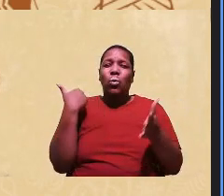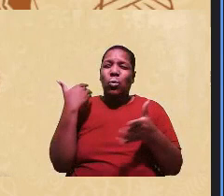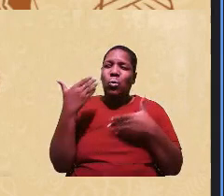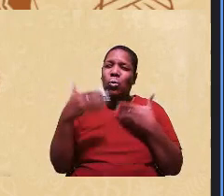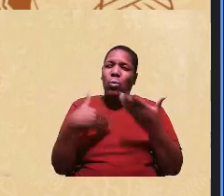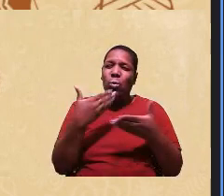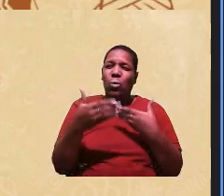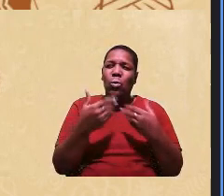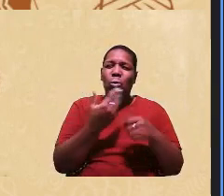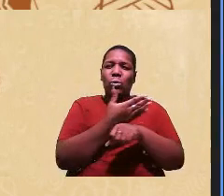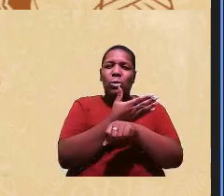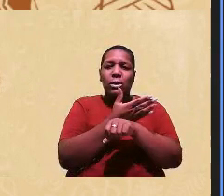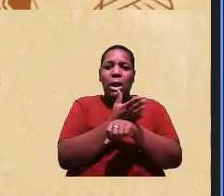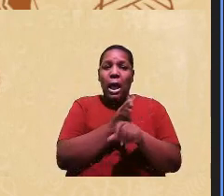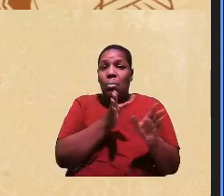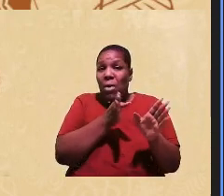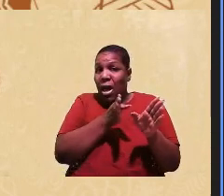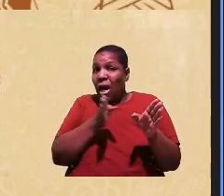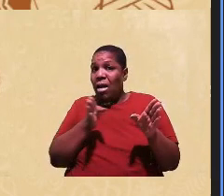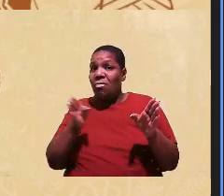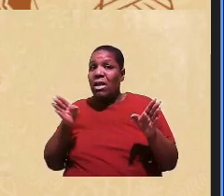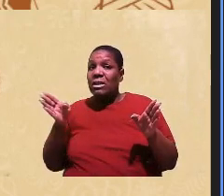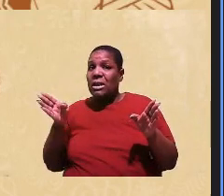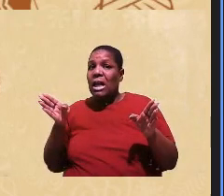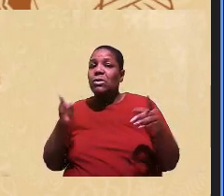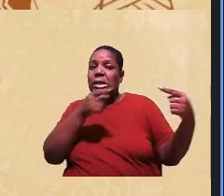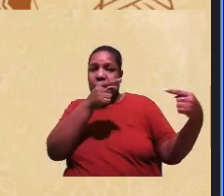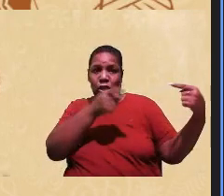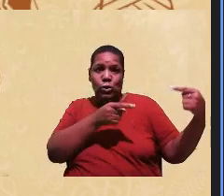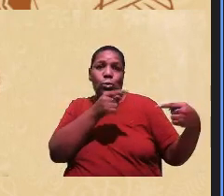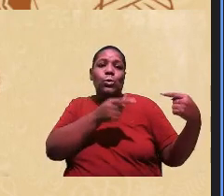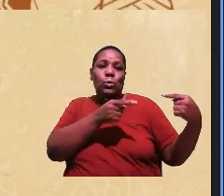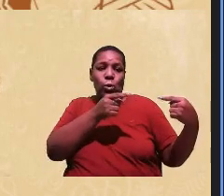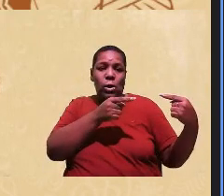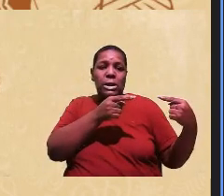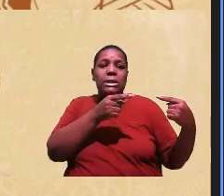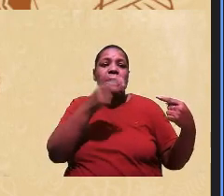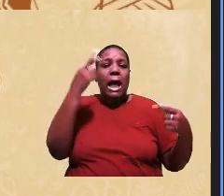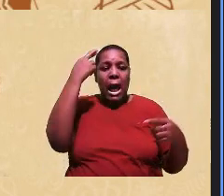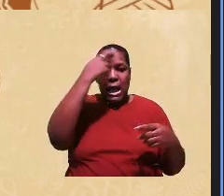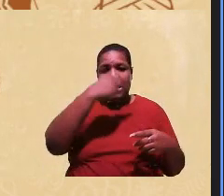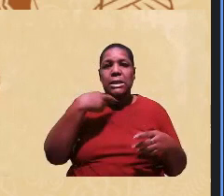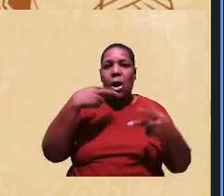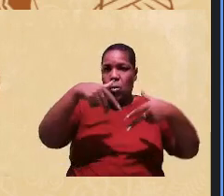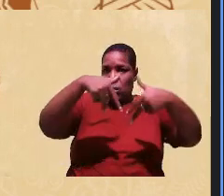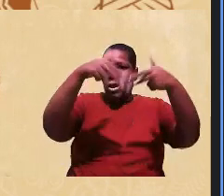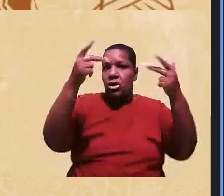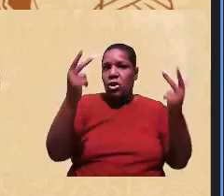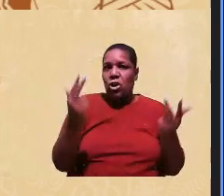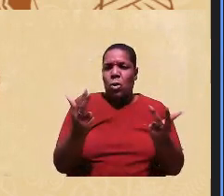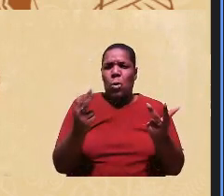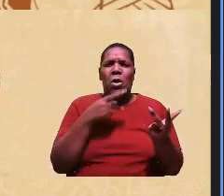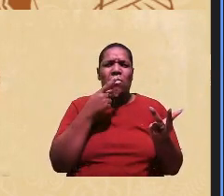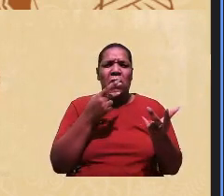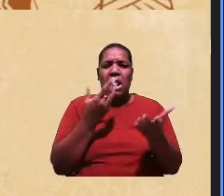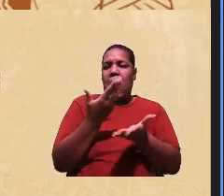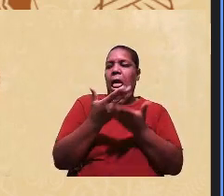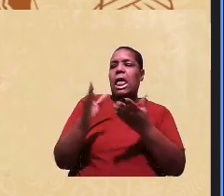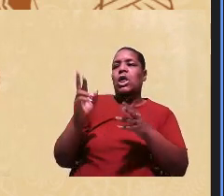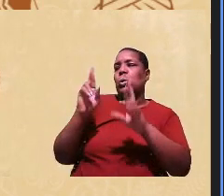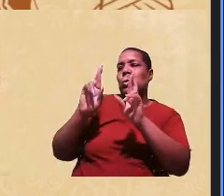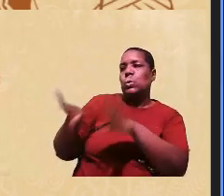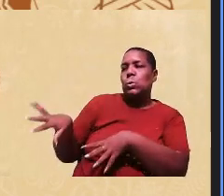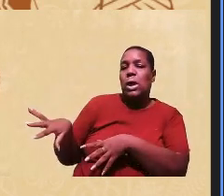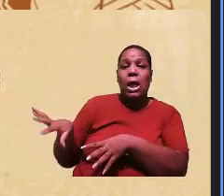afastado dessas discussões mas não como um posicionamento de recusa a